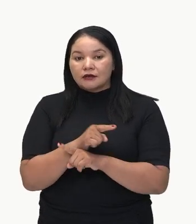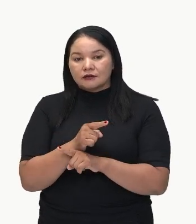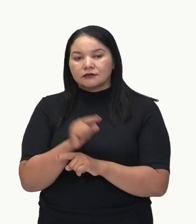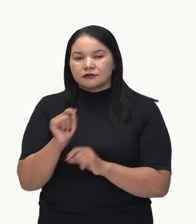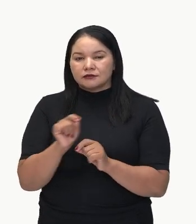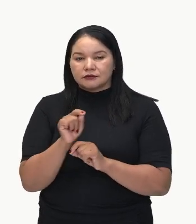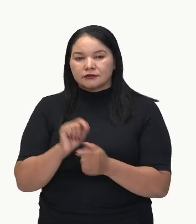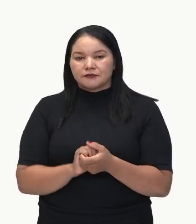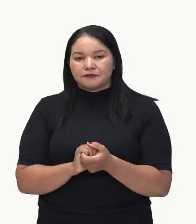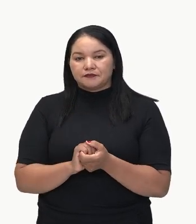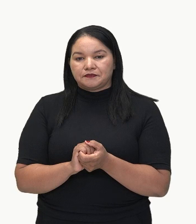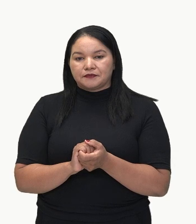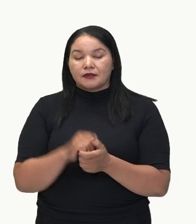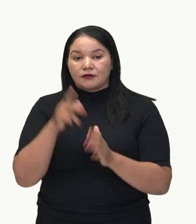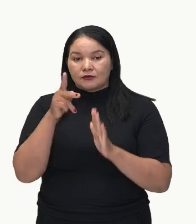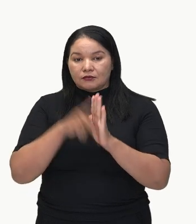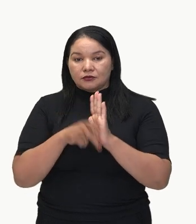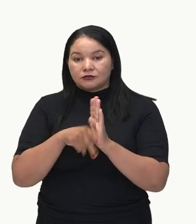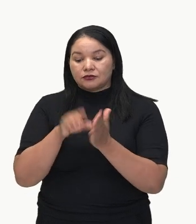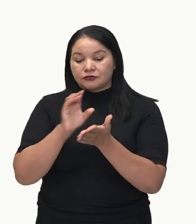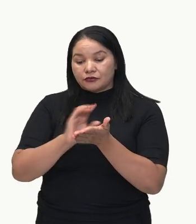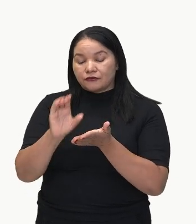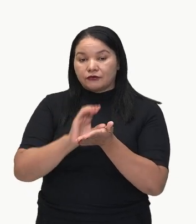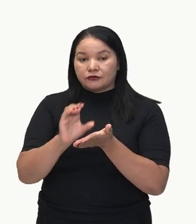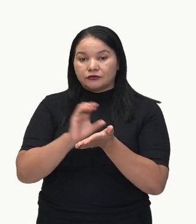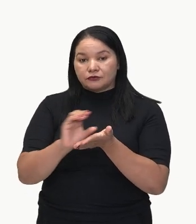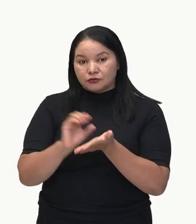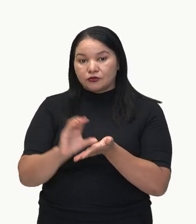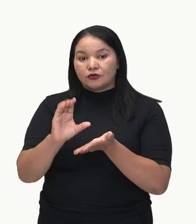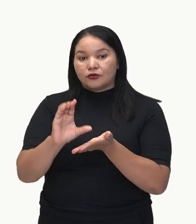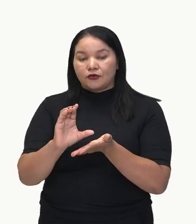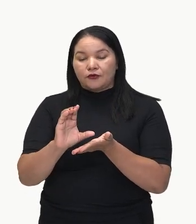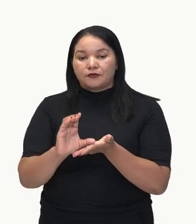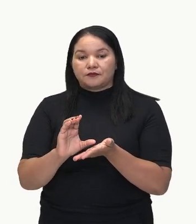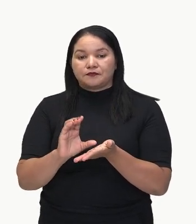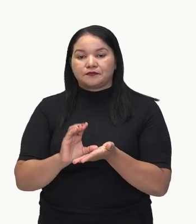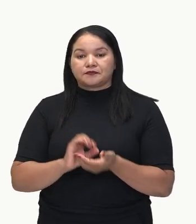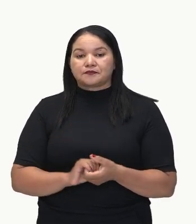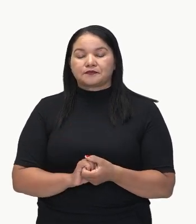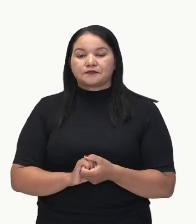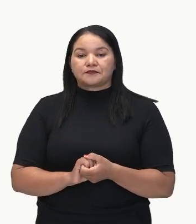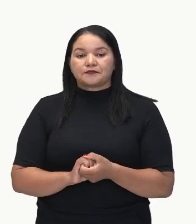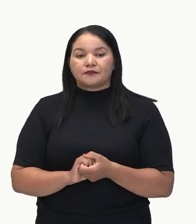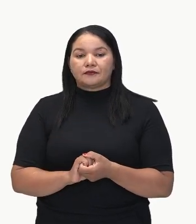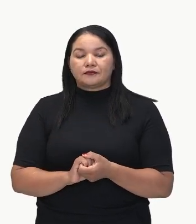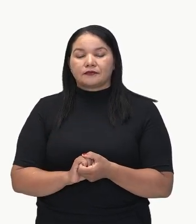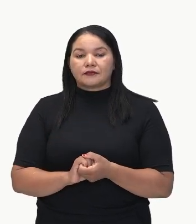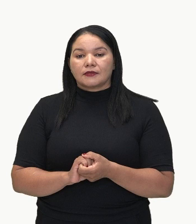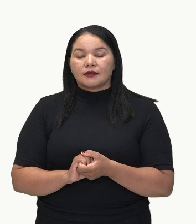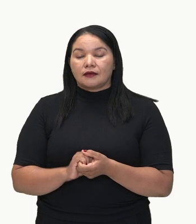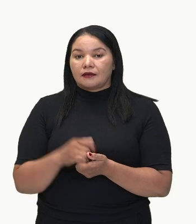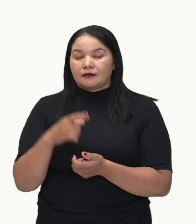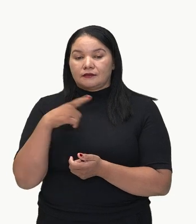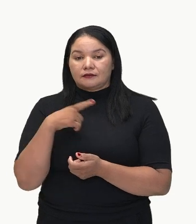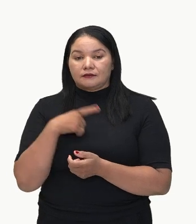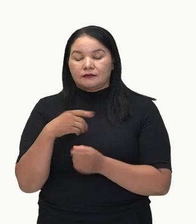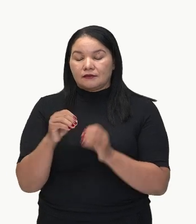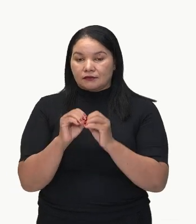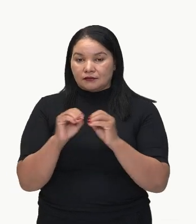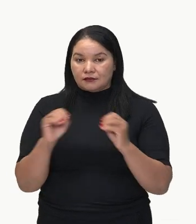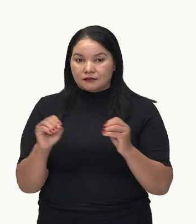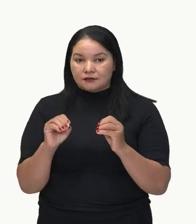investimento no projeto foi enorme. Temos aqui uma oração sem